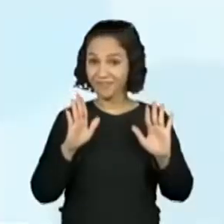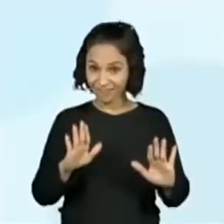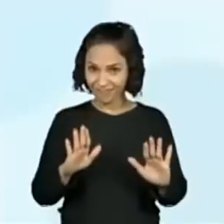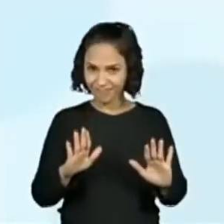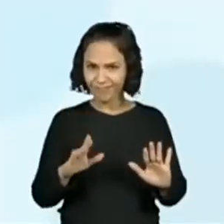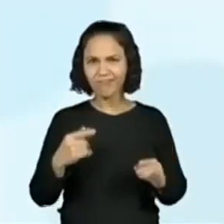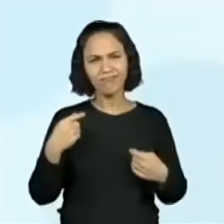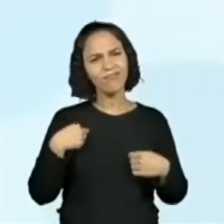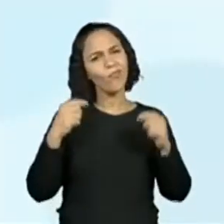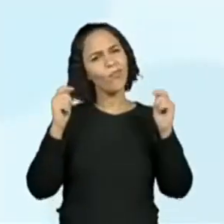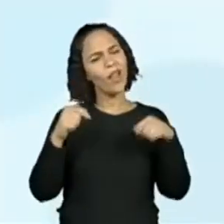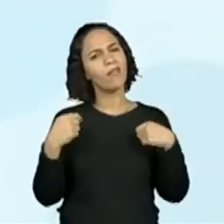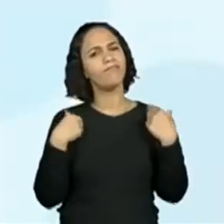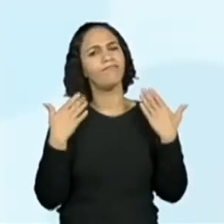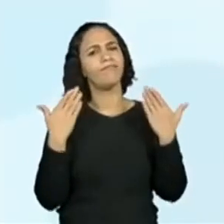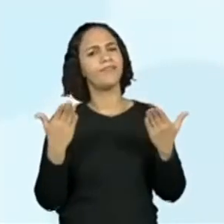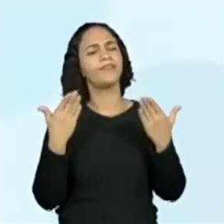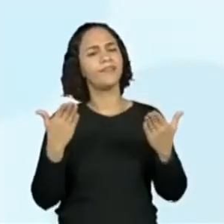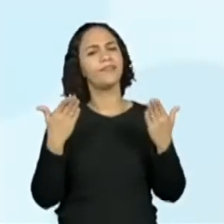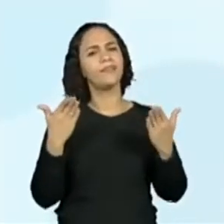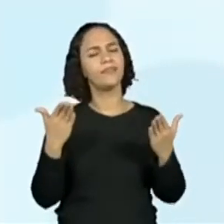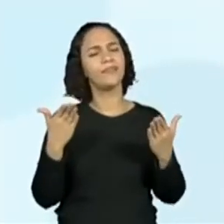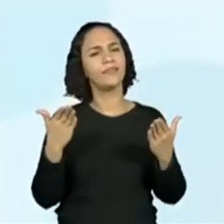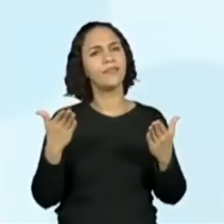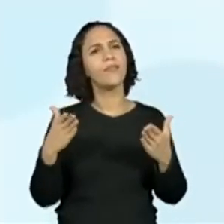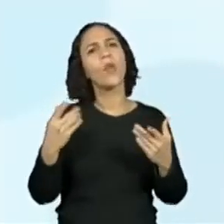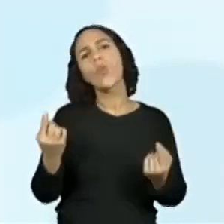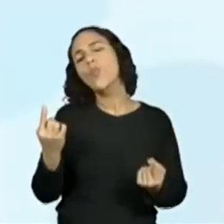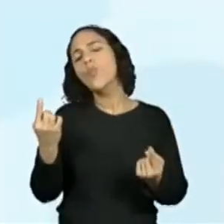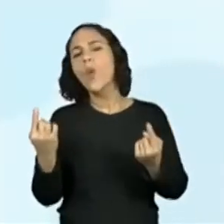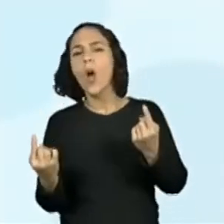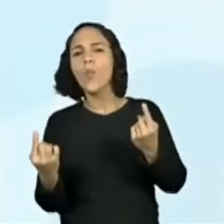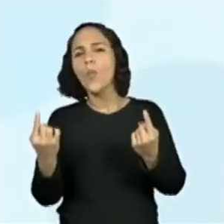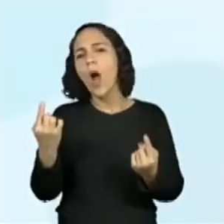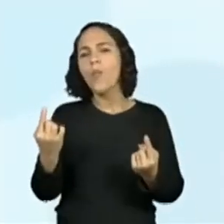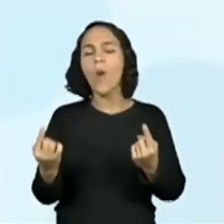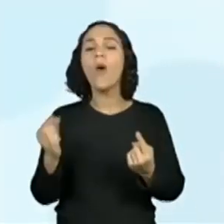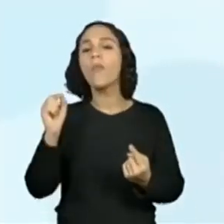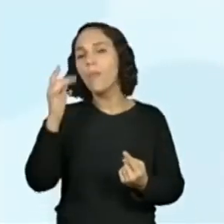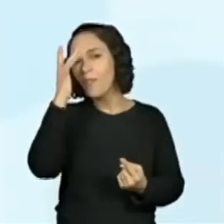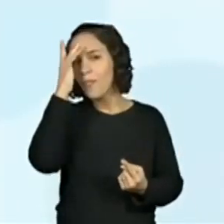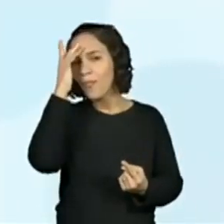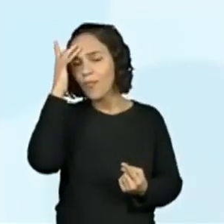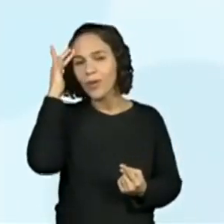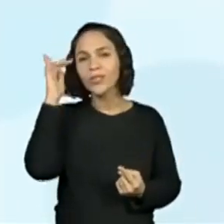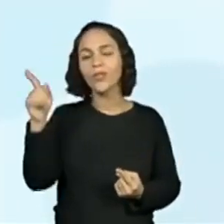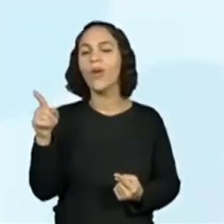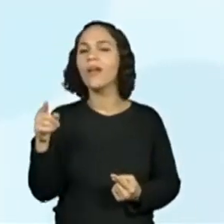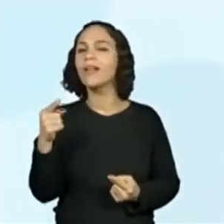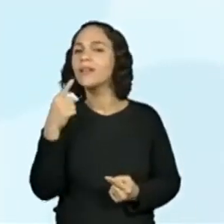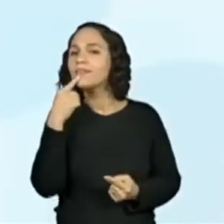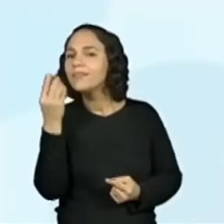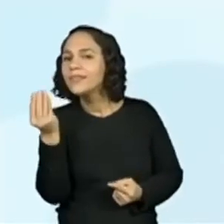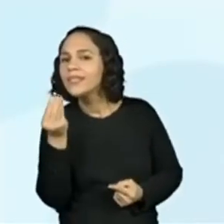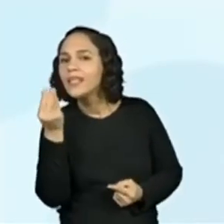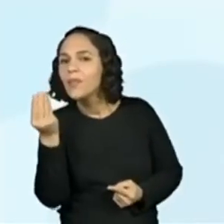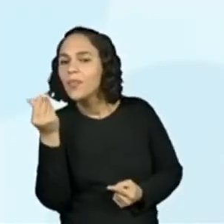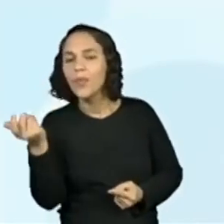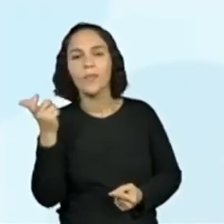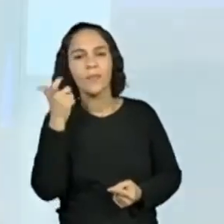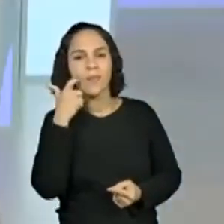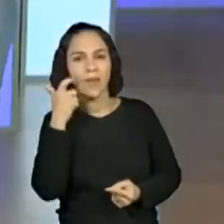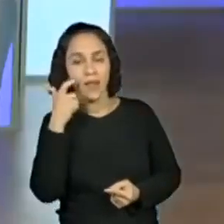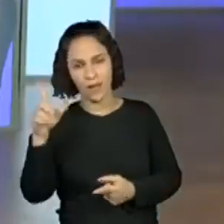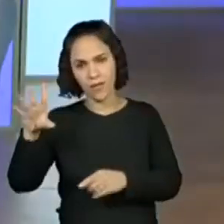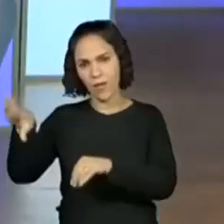Conseguiremos estimar quem ficará com que sabor a cada retirada? Então, professores, tragam as contribuições